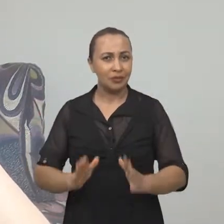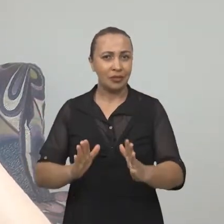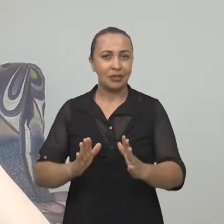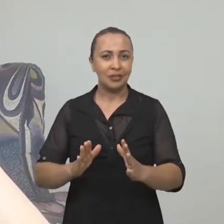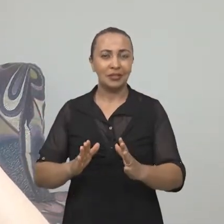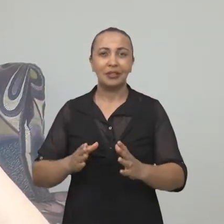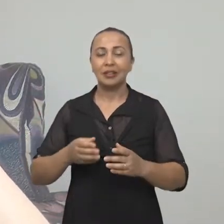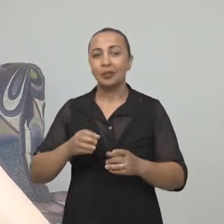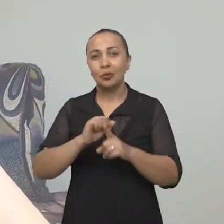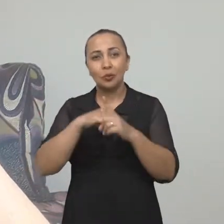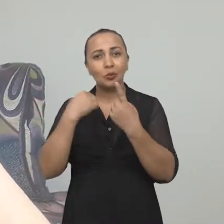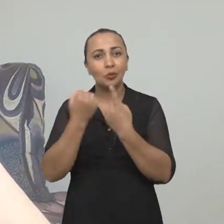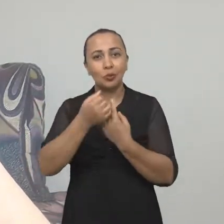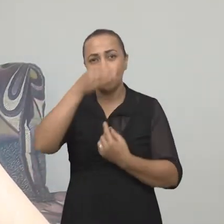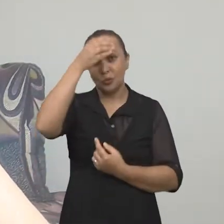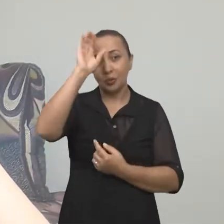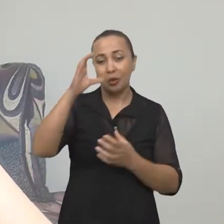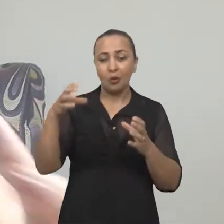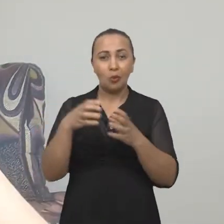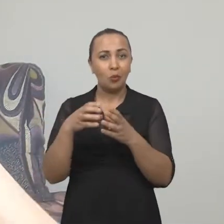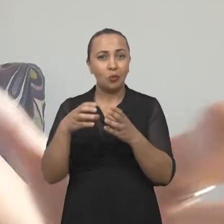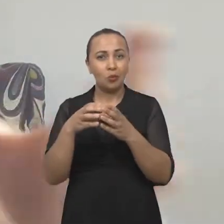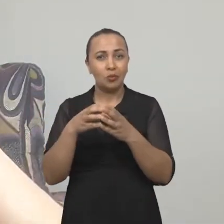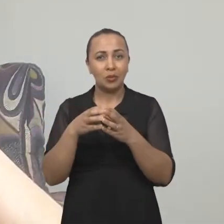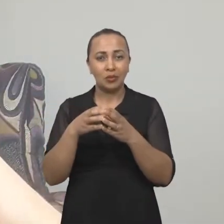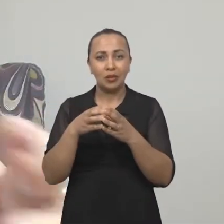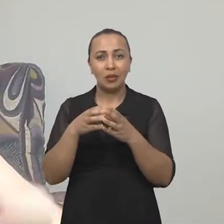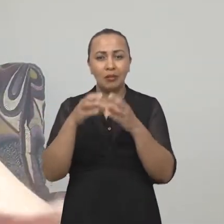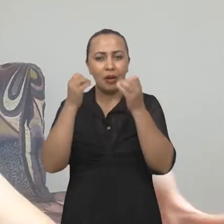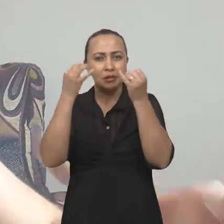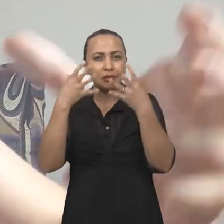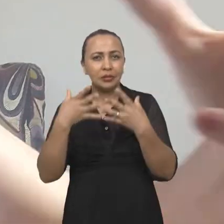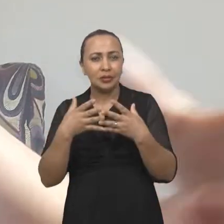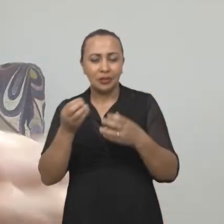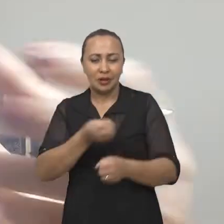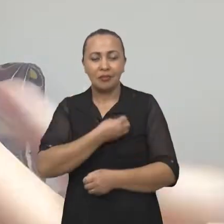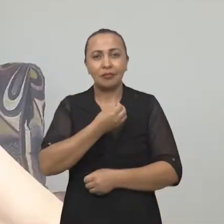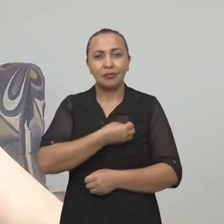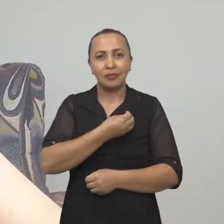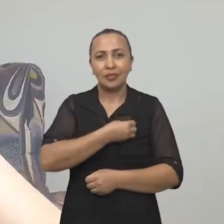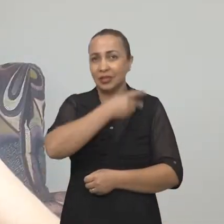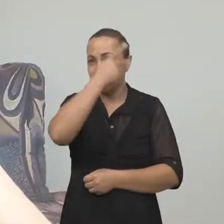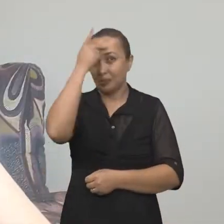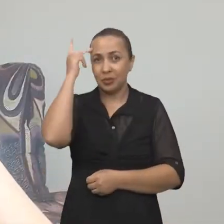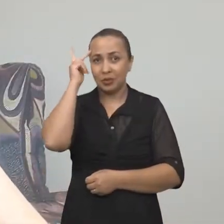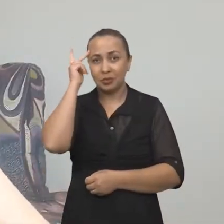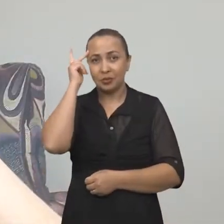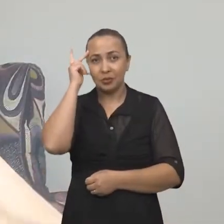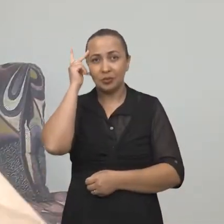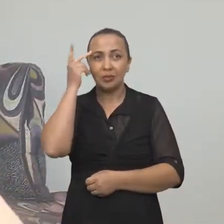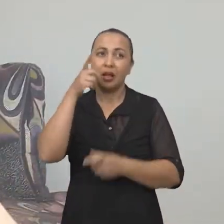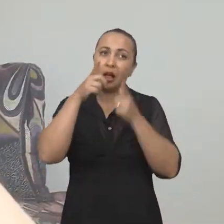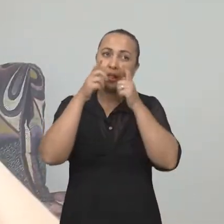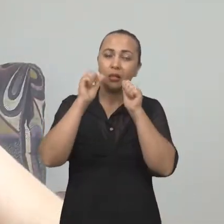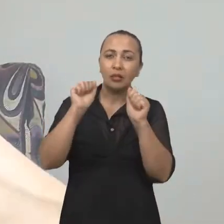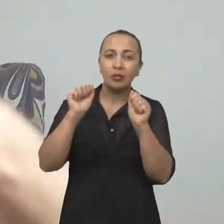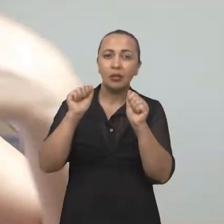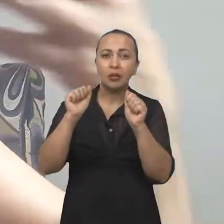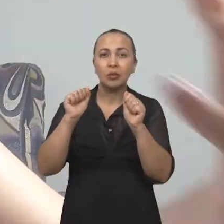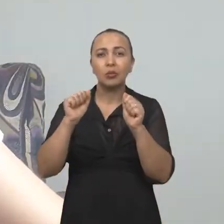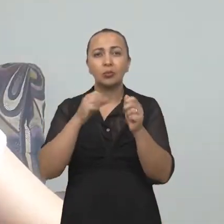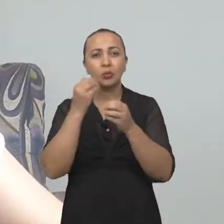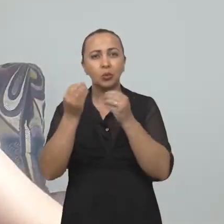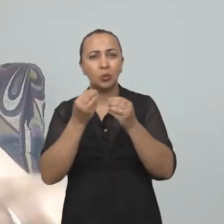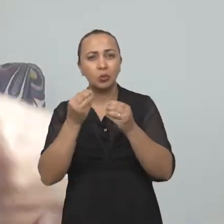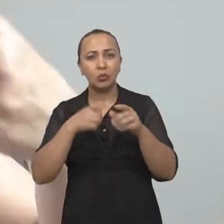num grupo sociocultural e esse grupo vai dar as diretrizes da vida dessas pessoas. A língua,